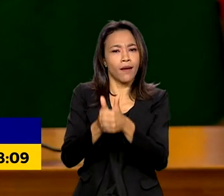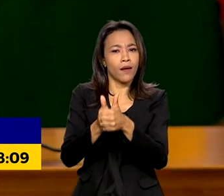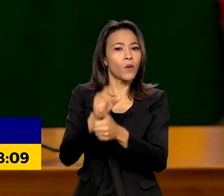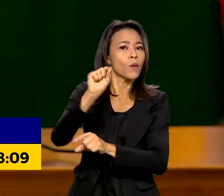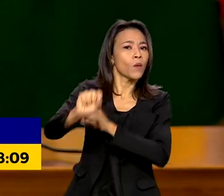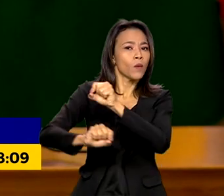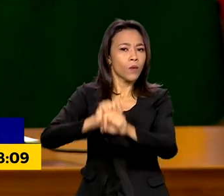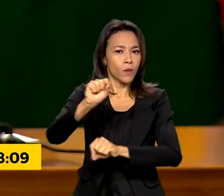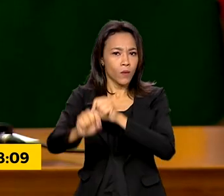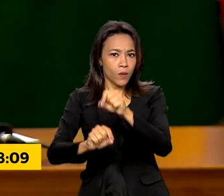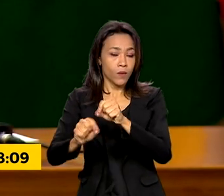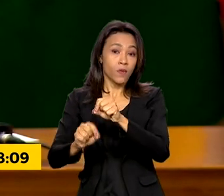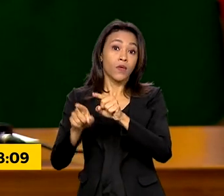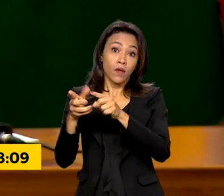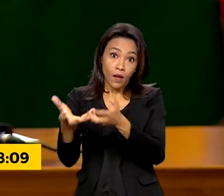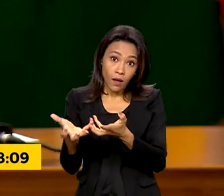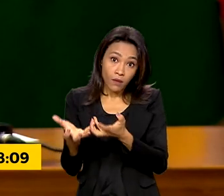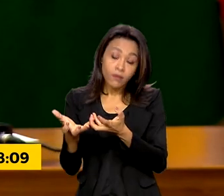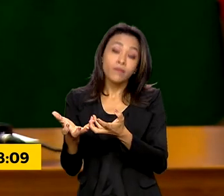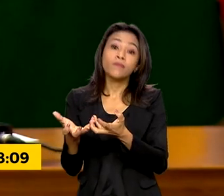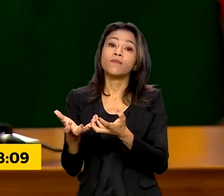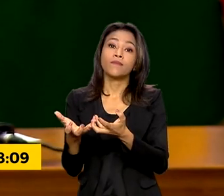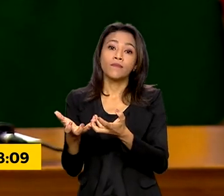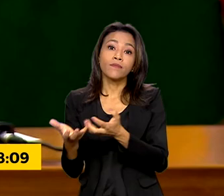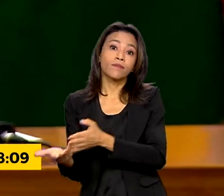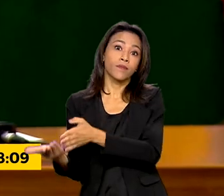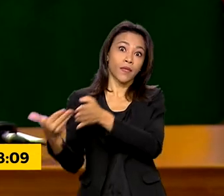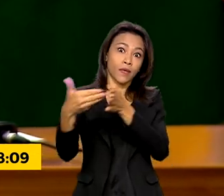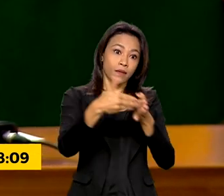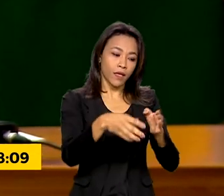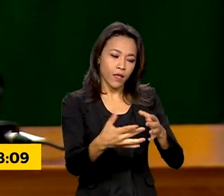contribuirá a aprofundar os relacionamentos existentes. Obrigado.